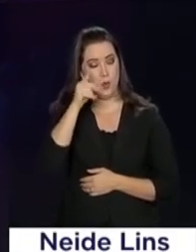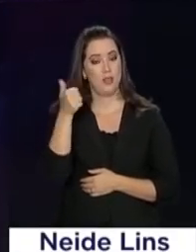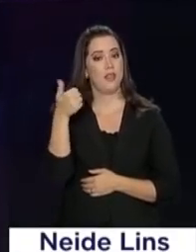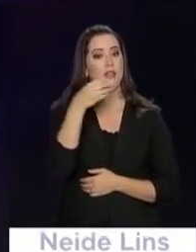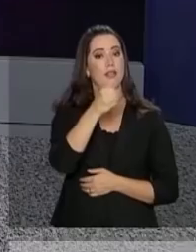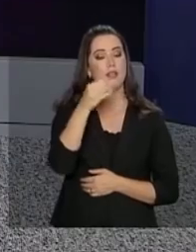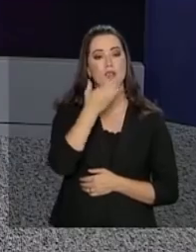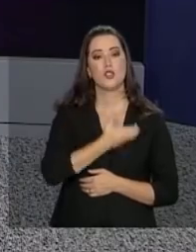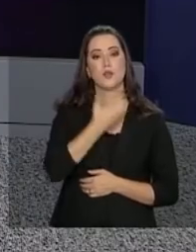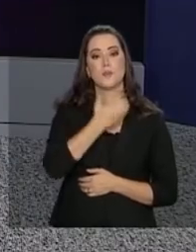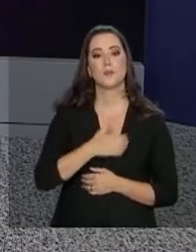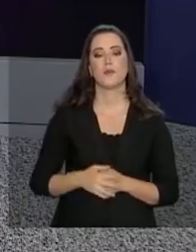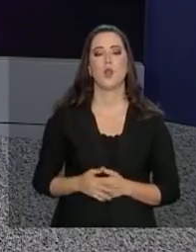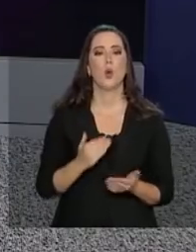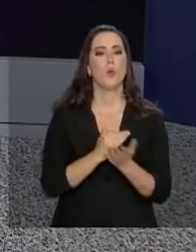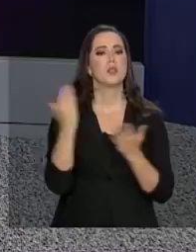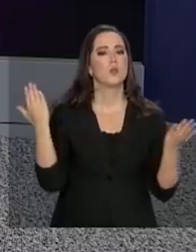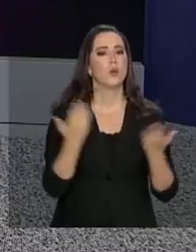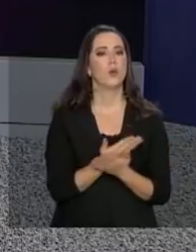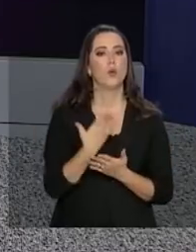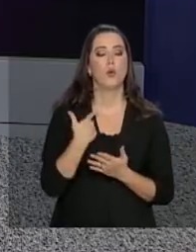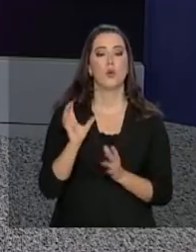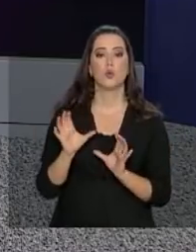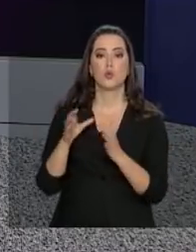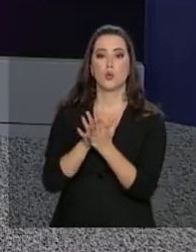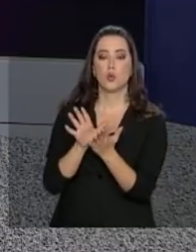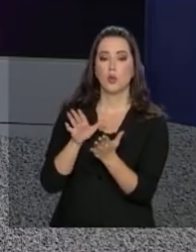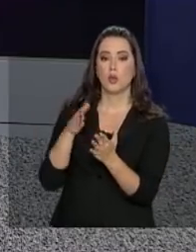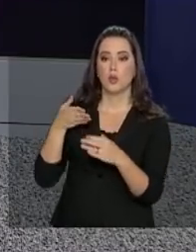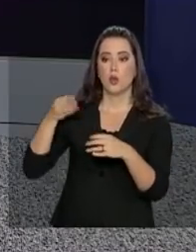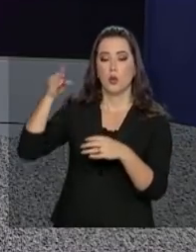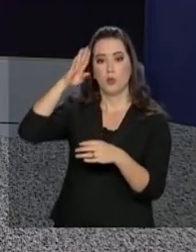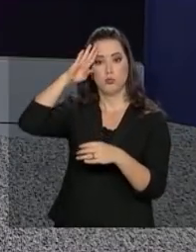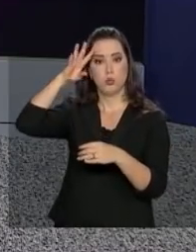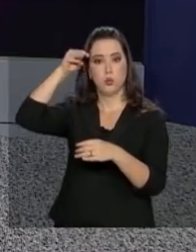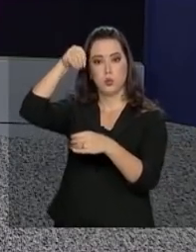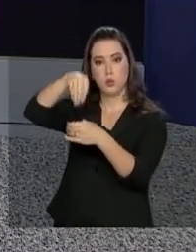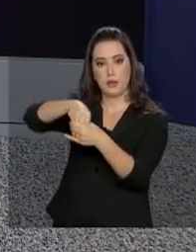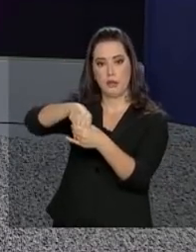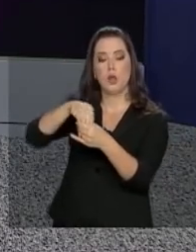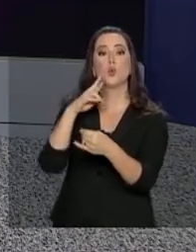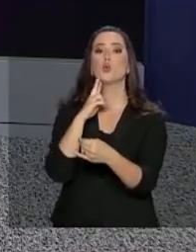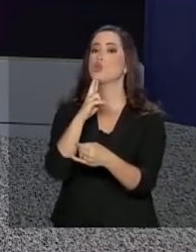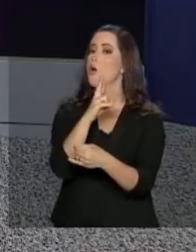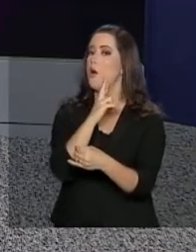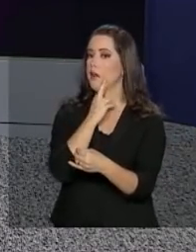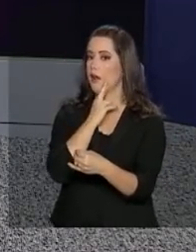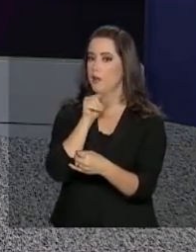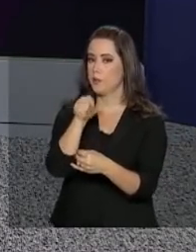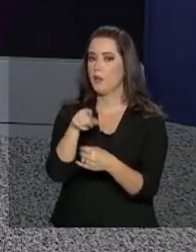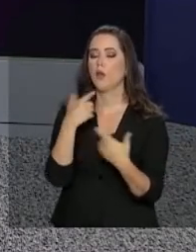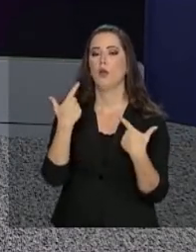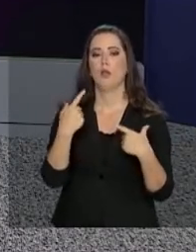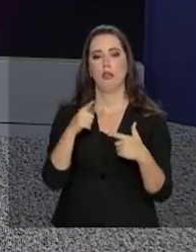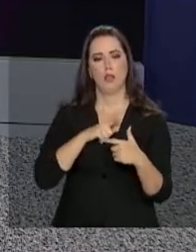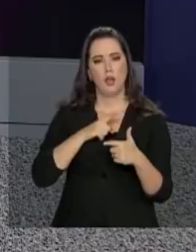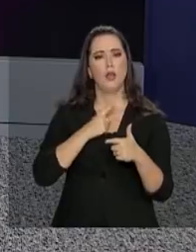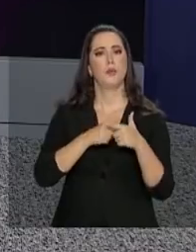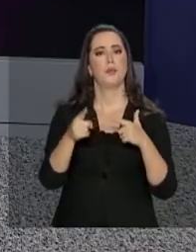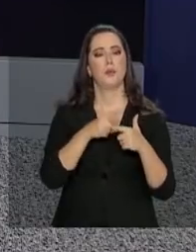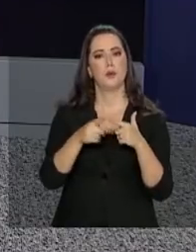dezembro. Começou hoje a intervenção federal em Roraima. O Estado enfrenta uma crise migratória e também no sistema